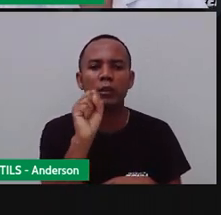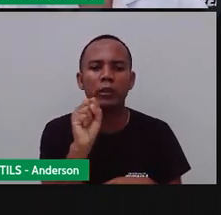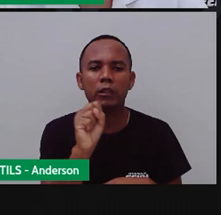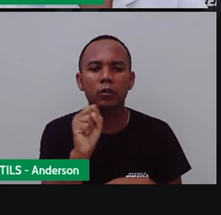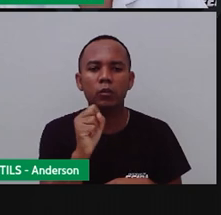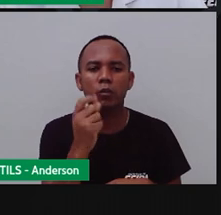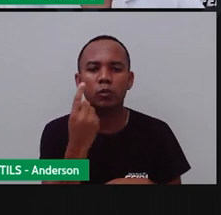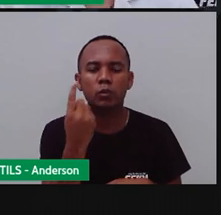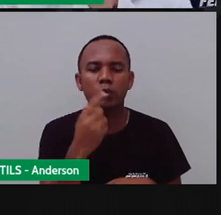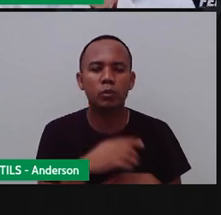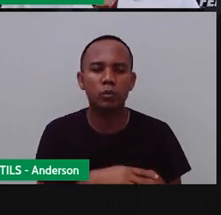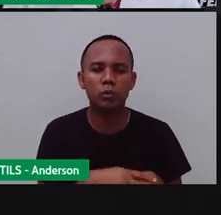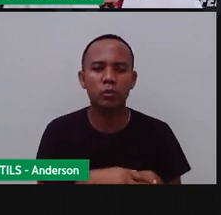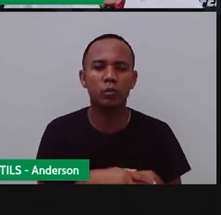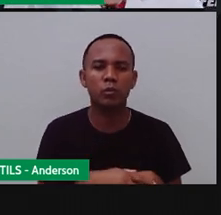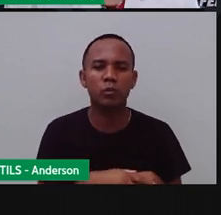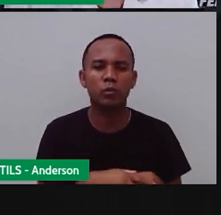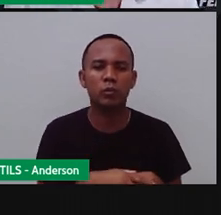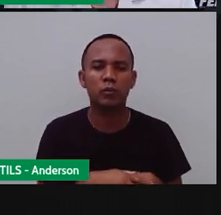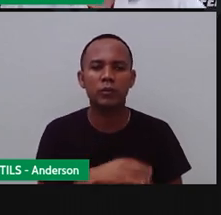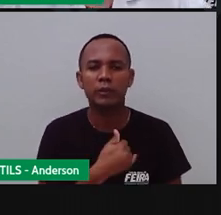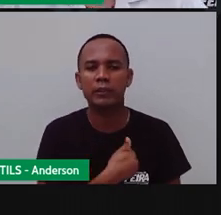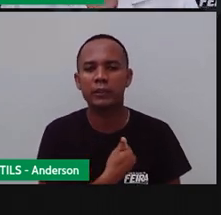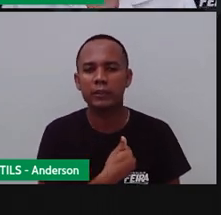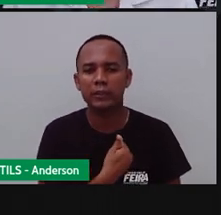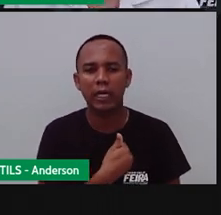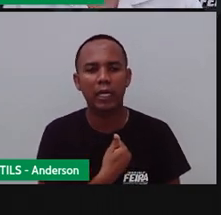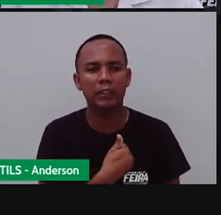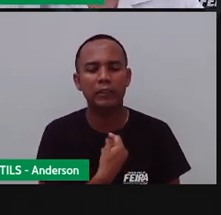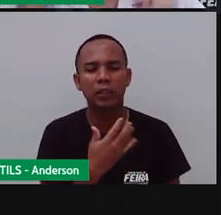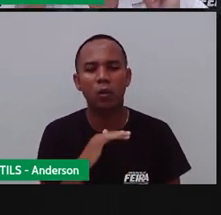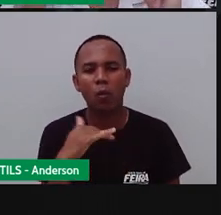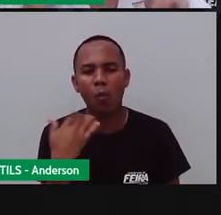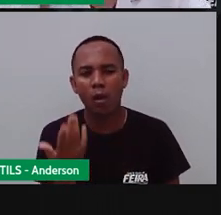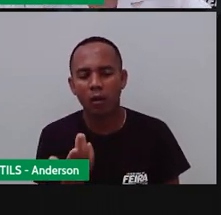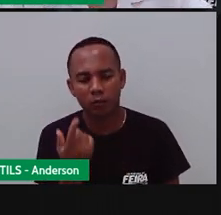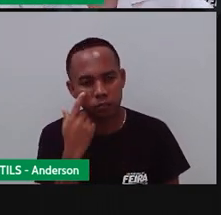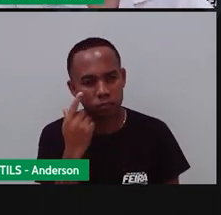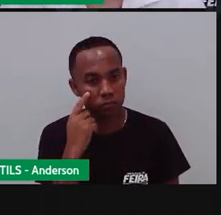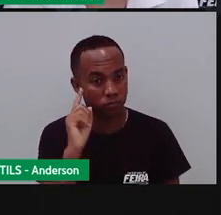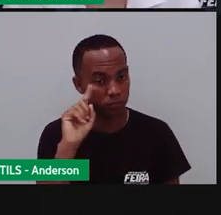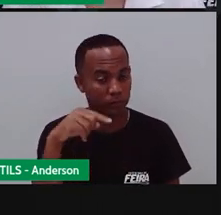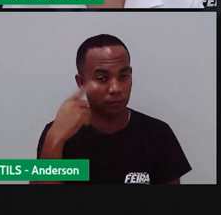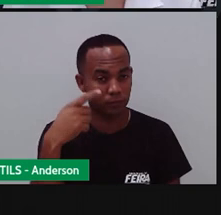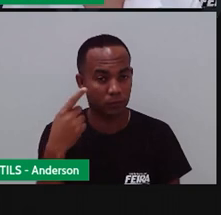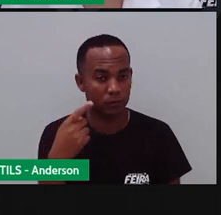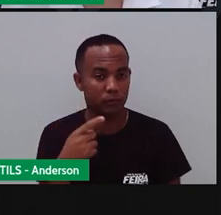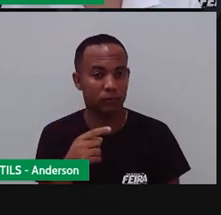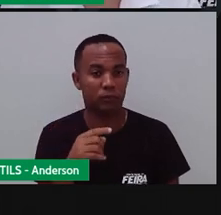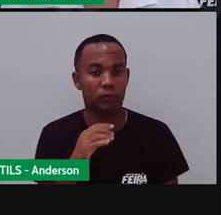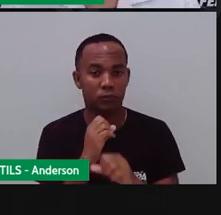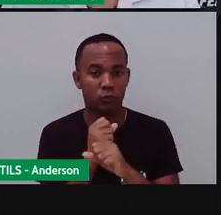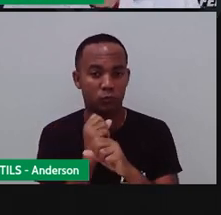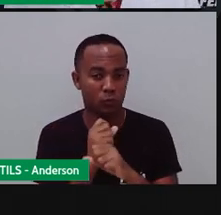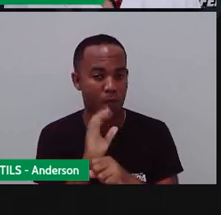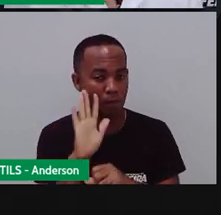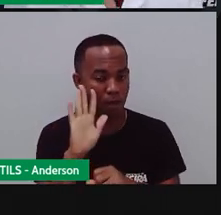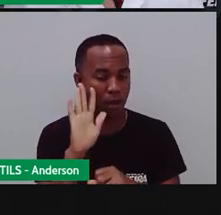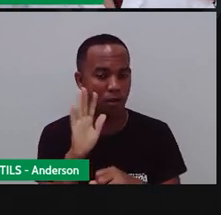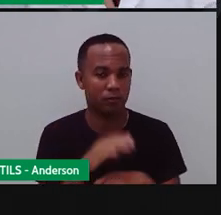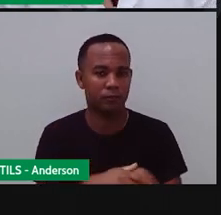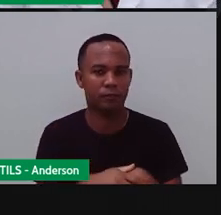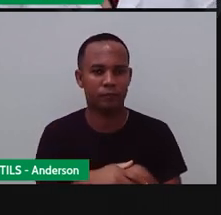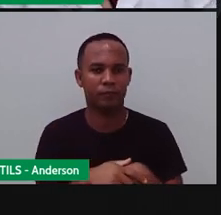não vai trabalhar isso aqui porque a idade de vocês, a gente não chegou ao momento, mas não se preocupem, que vocês vão ver isso aí, né?